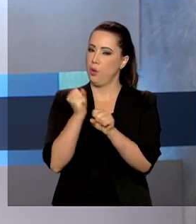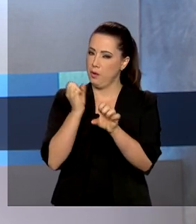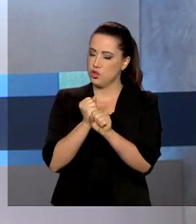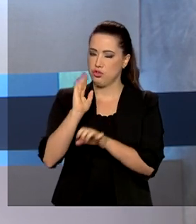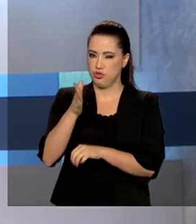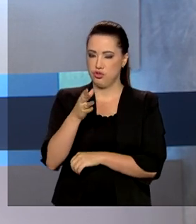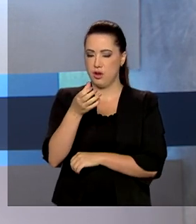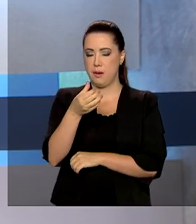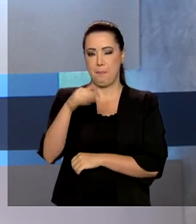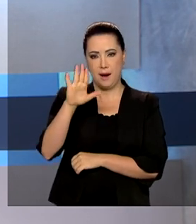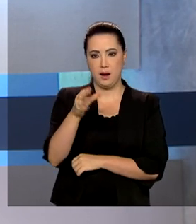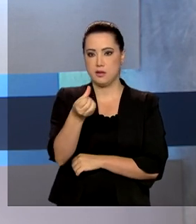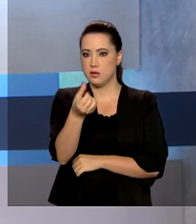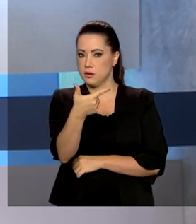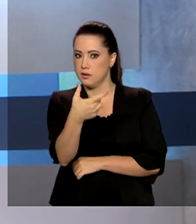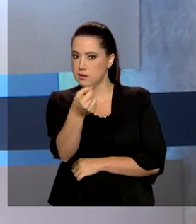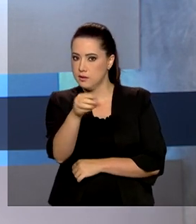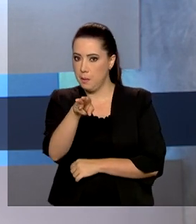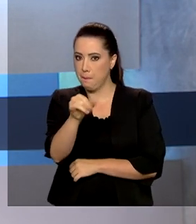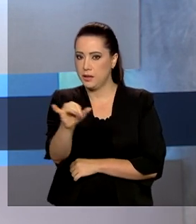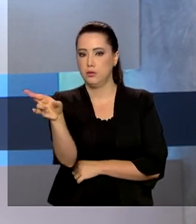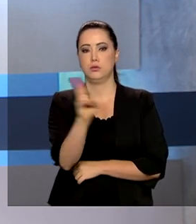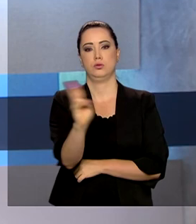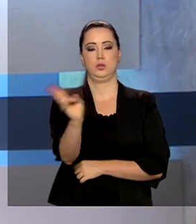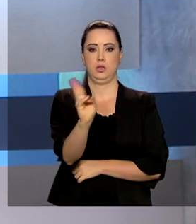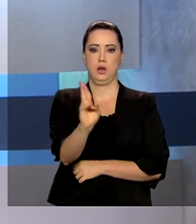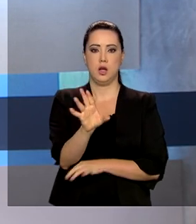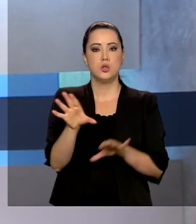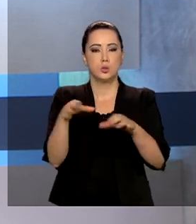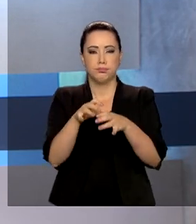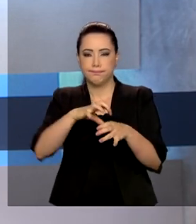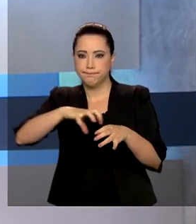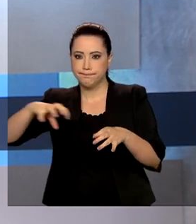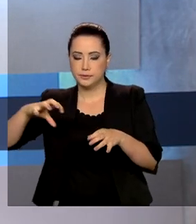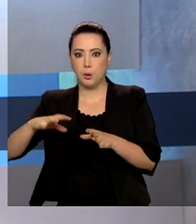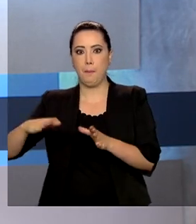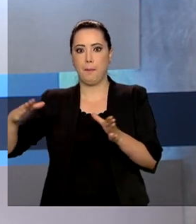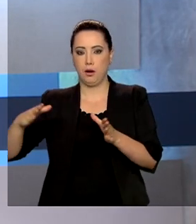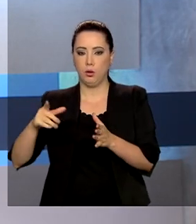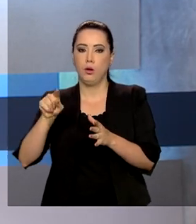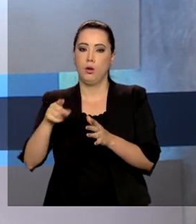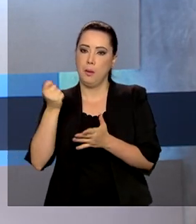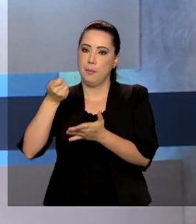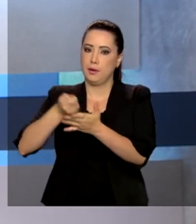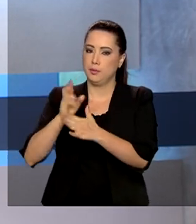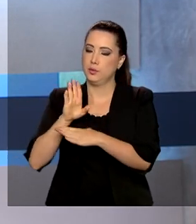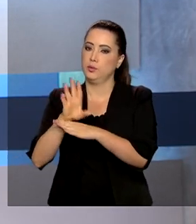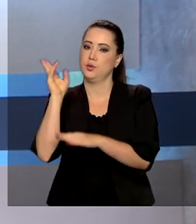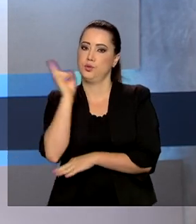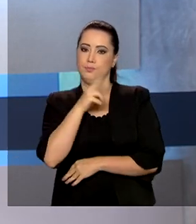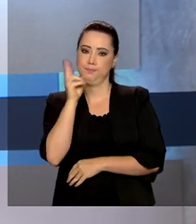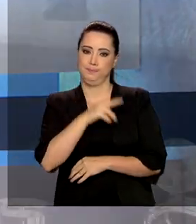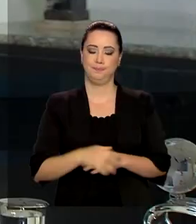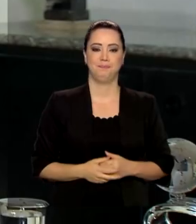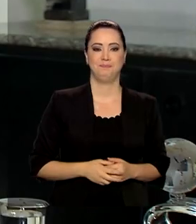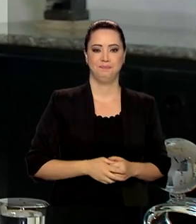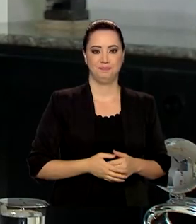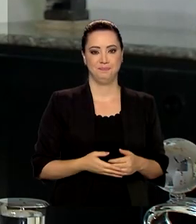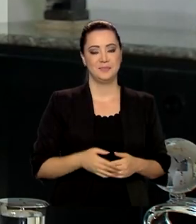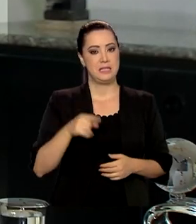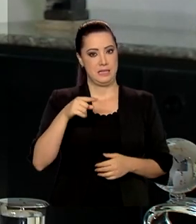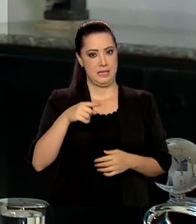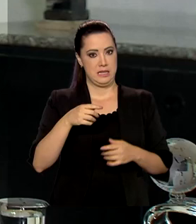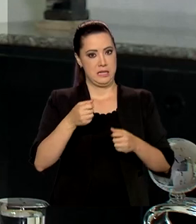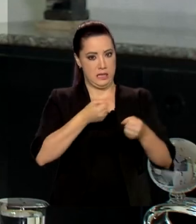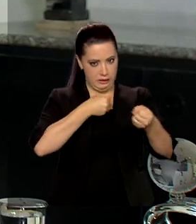620 bilhões de reais. A maior parte foi para o pagamento do auxílio emergencial. Em entrevista